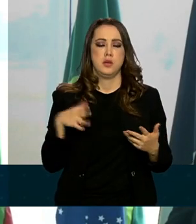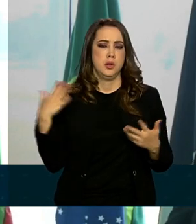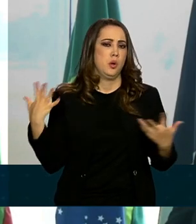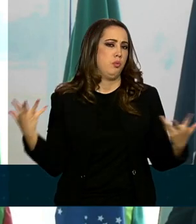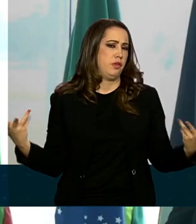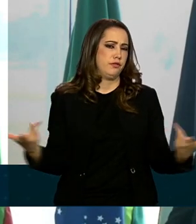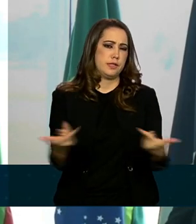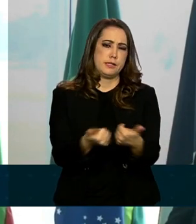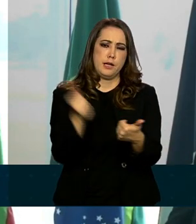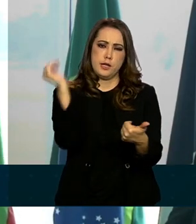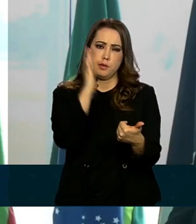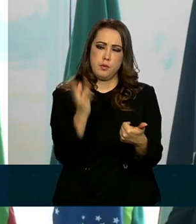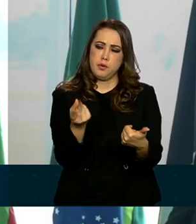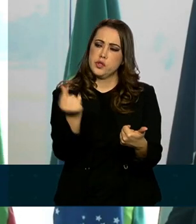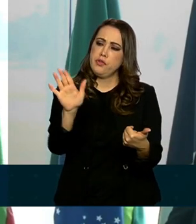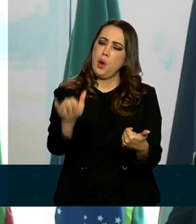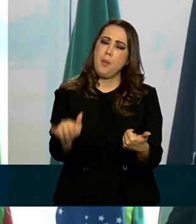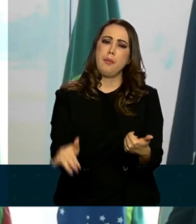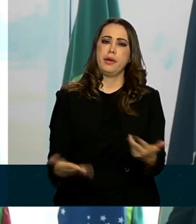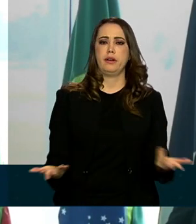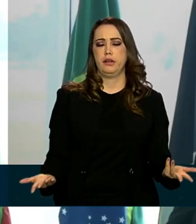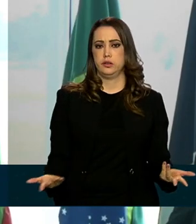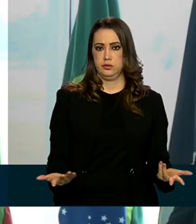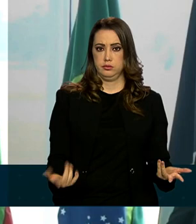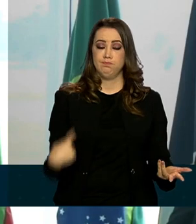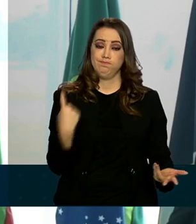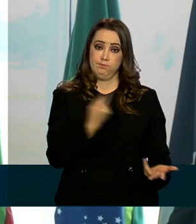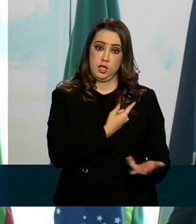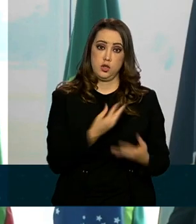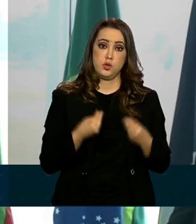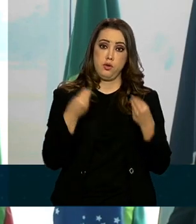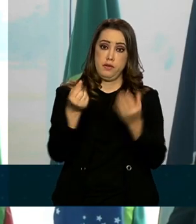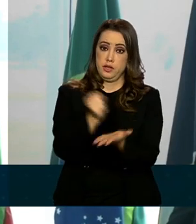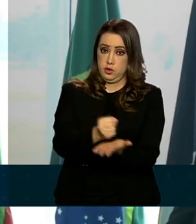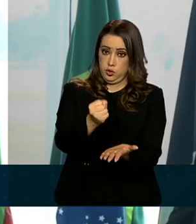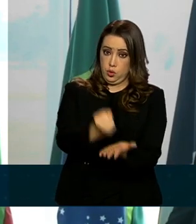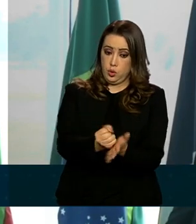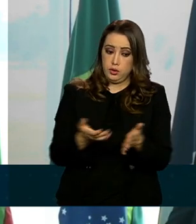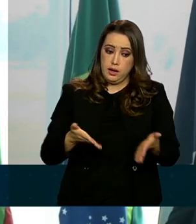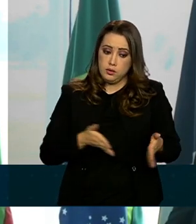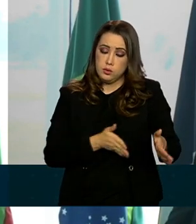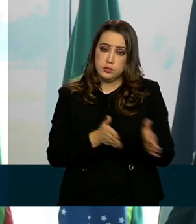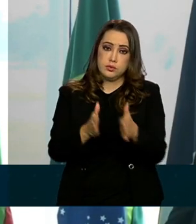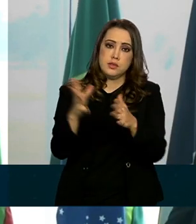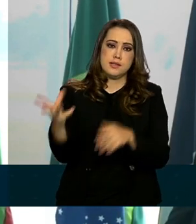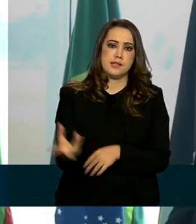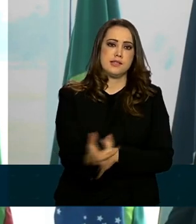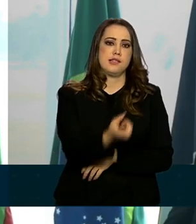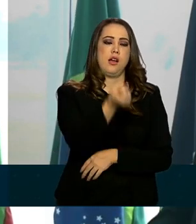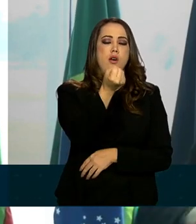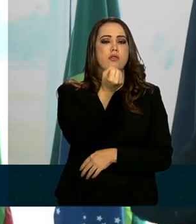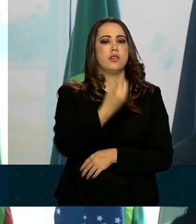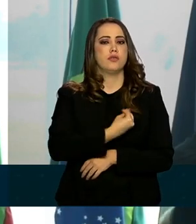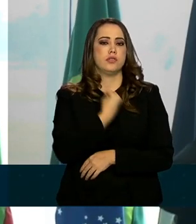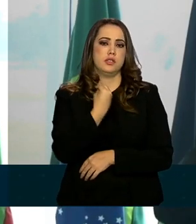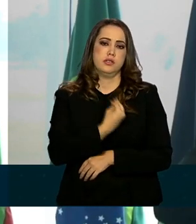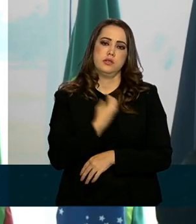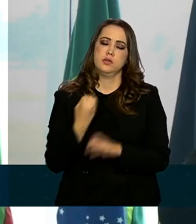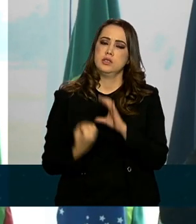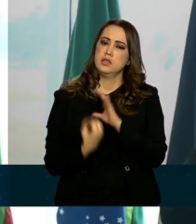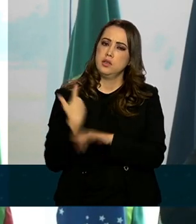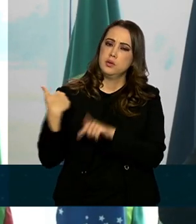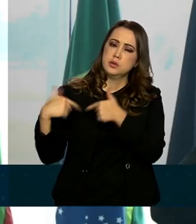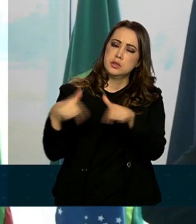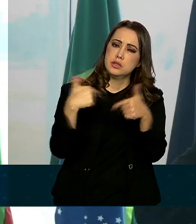eficiente, com custos menores. As nossas concessões salvam vidas, geram riqueza.